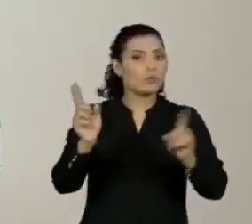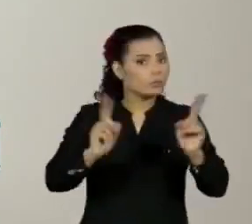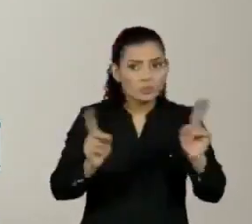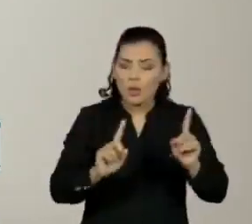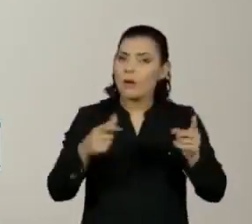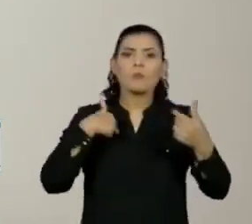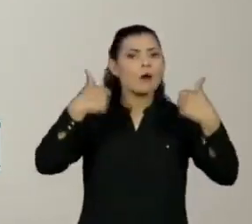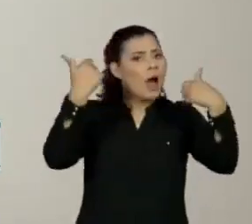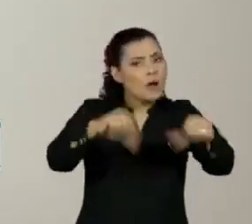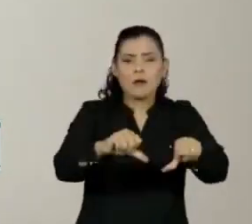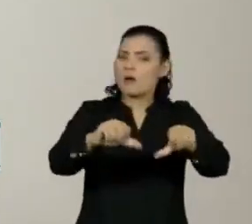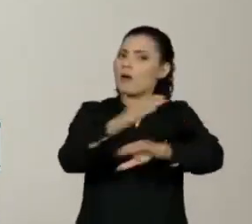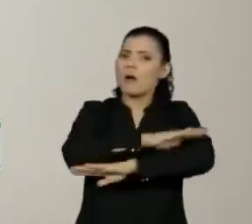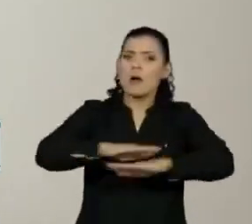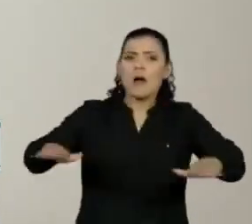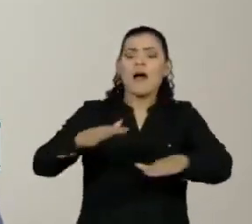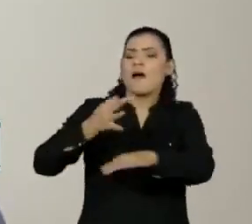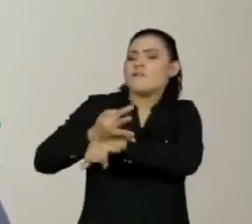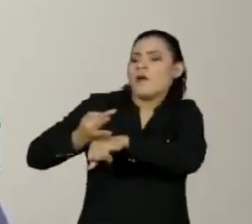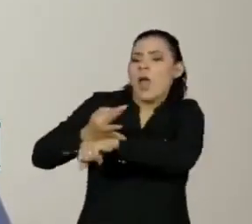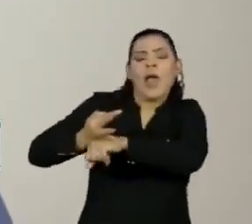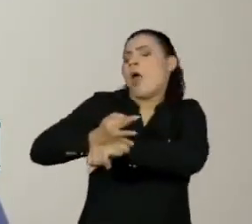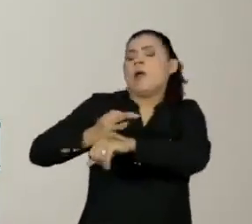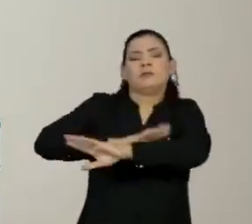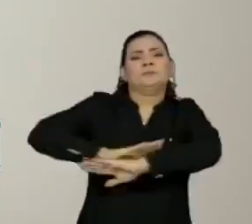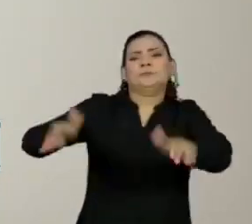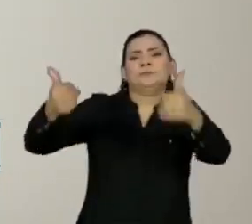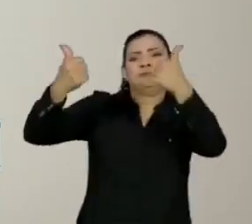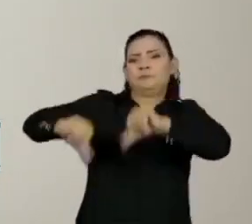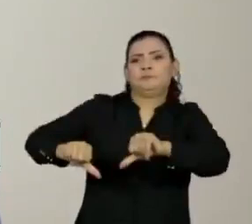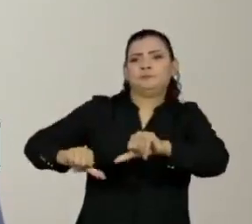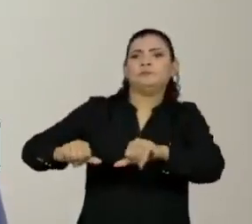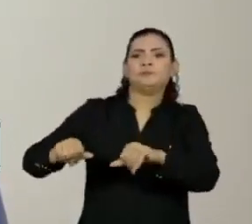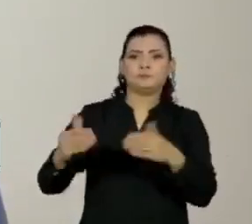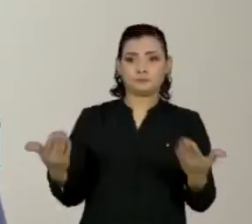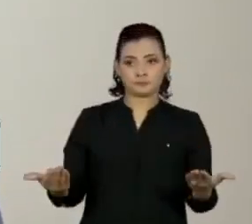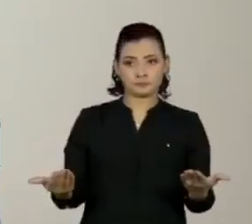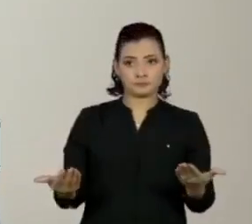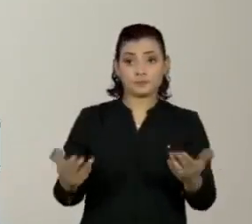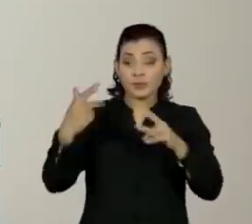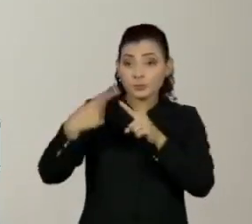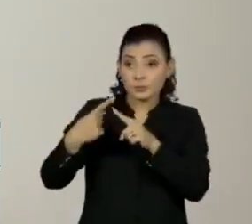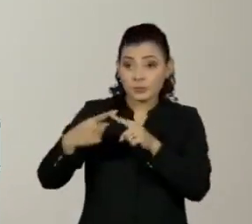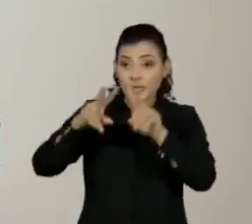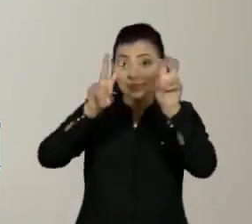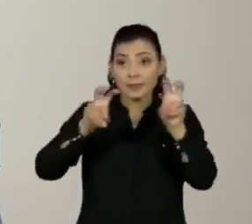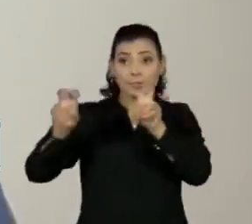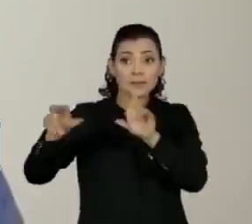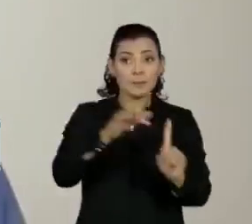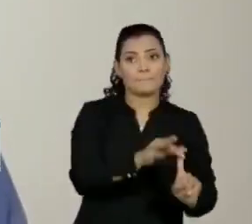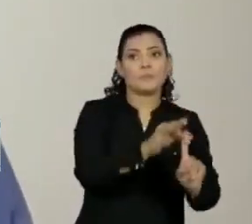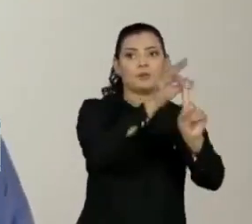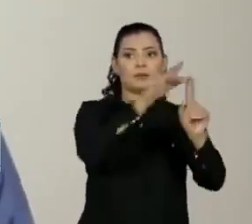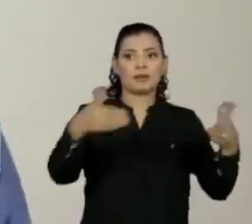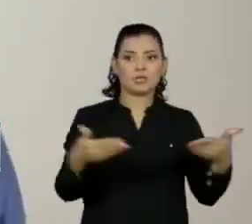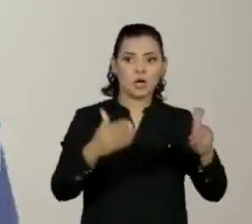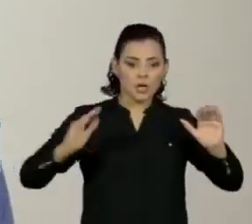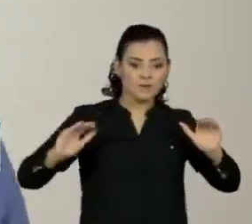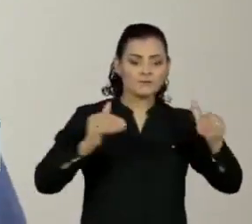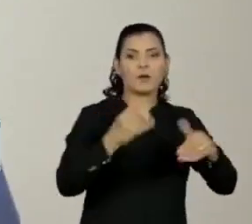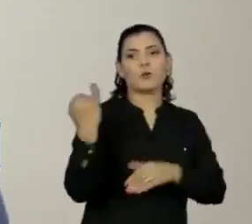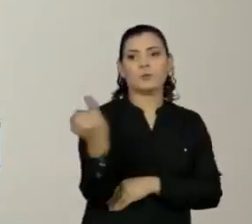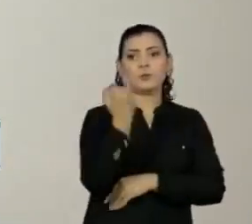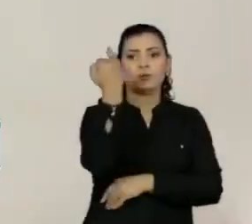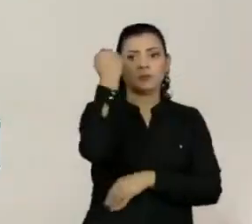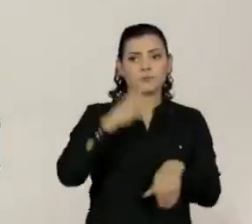o recesso parlamentar obrigatório previsto na Constituição, cuidando daquelas pautas prioritárias que não foram possíveis